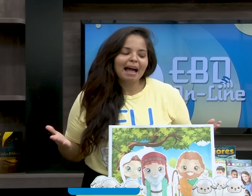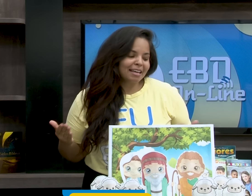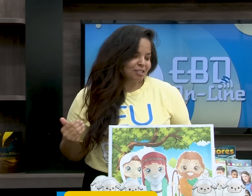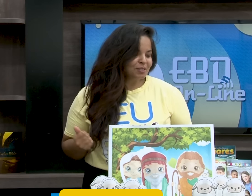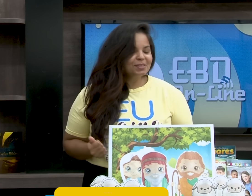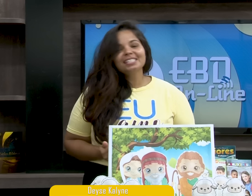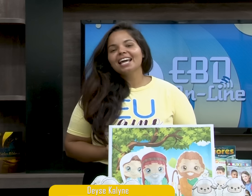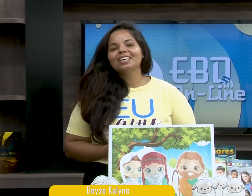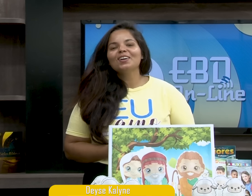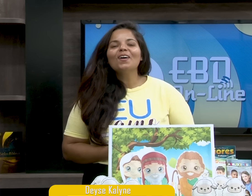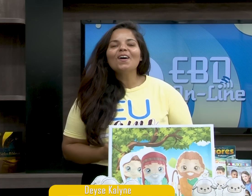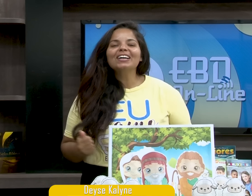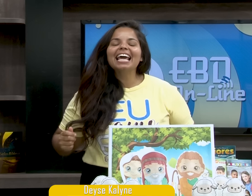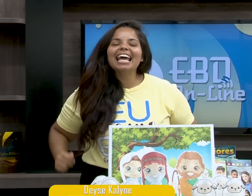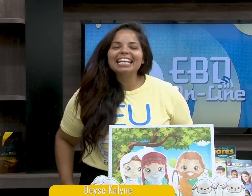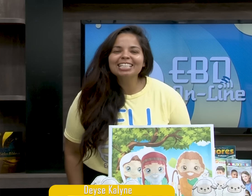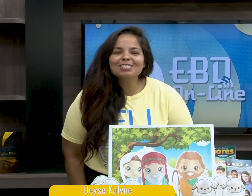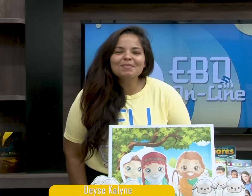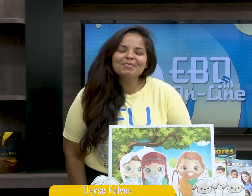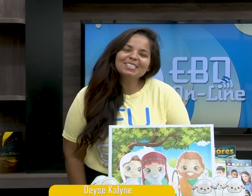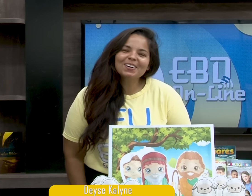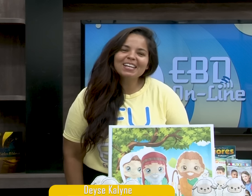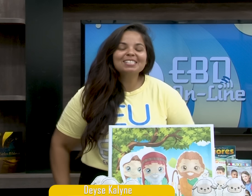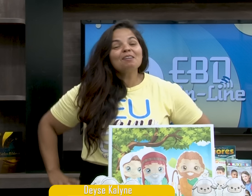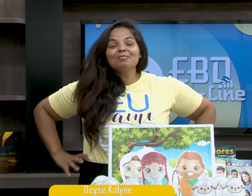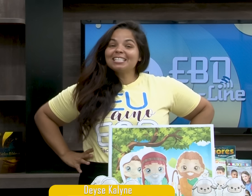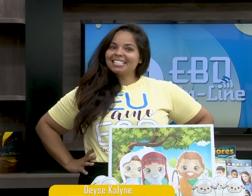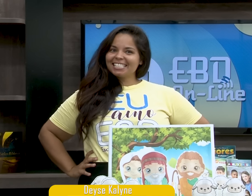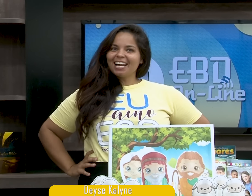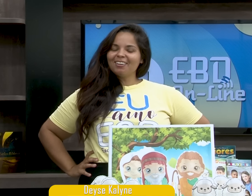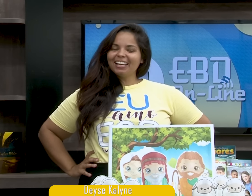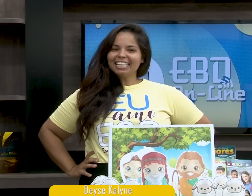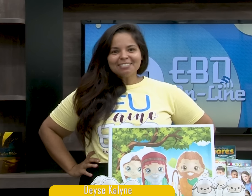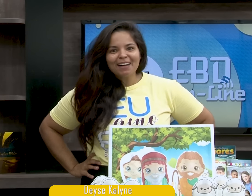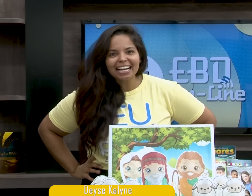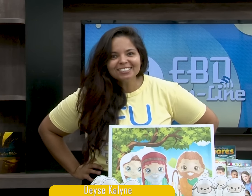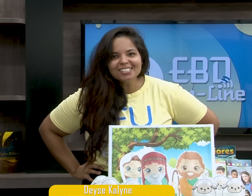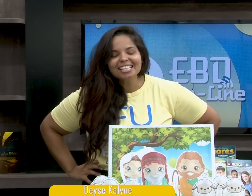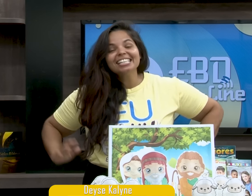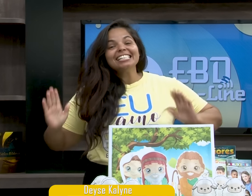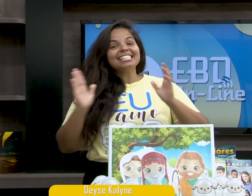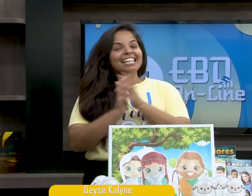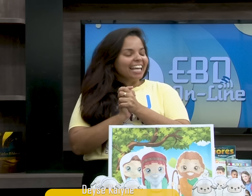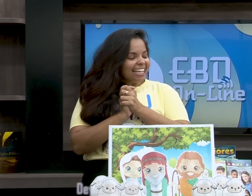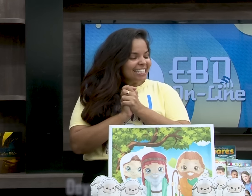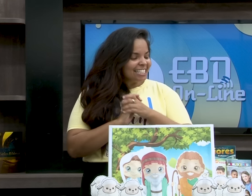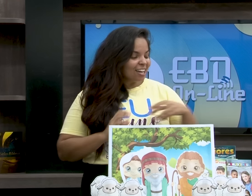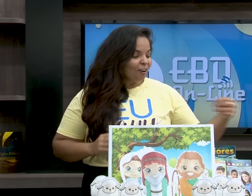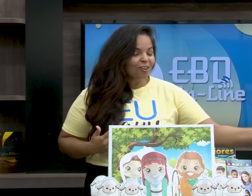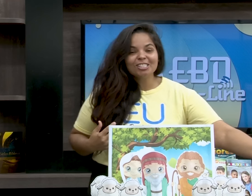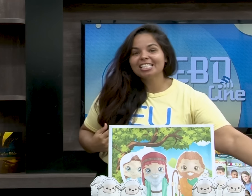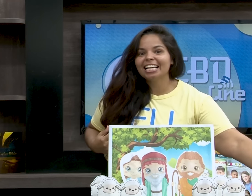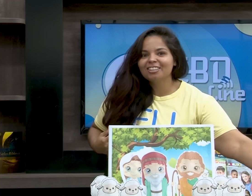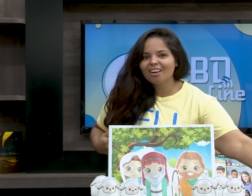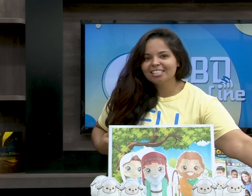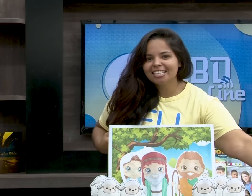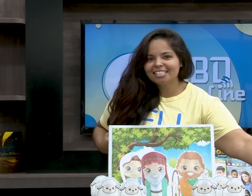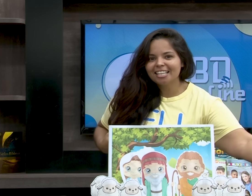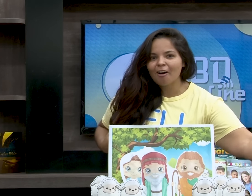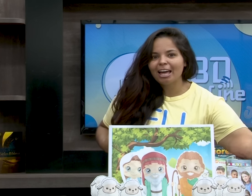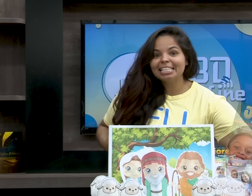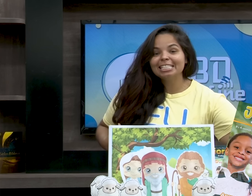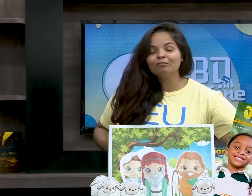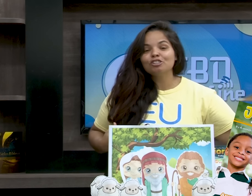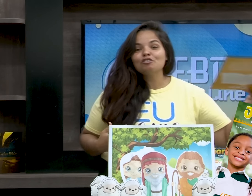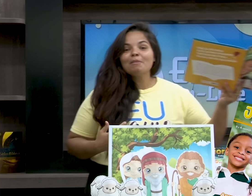A paz do Senhor, queridos professores, como vocês estão, hein? Animados? Gente, hoje a nossa